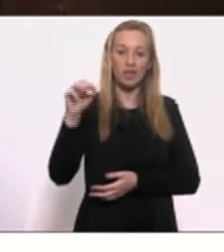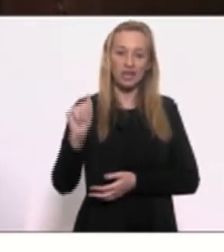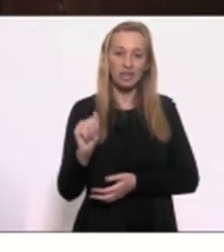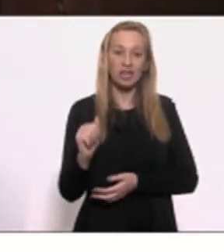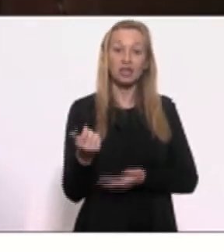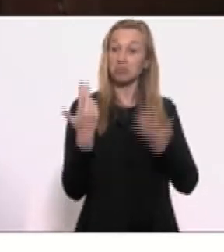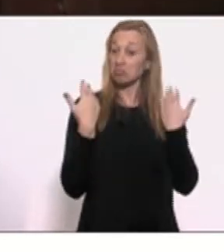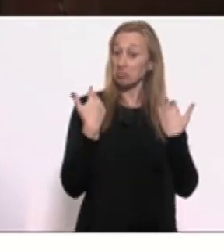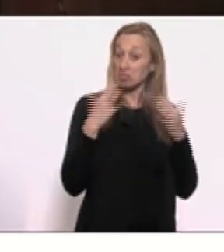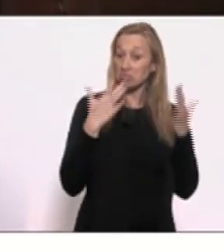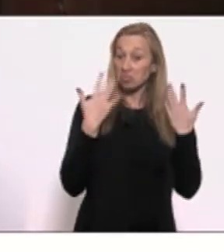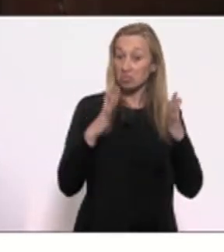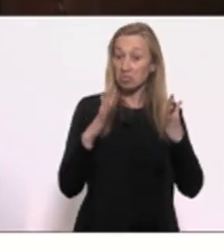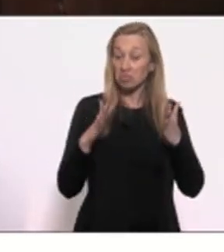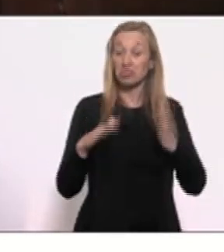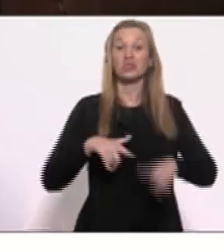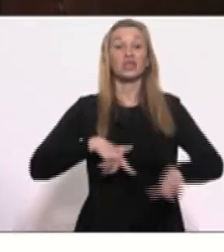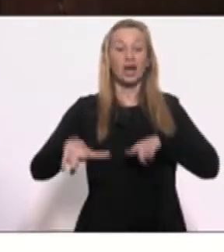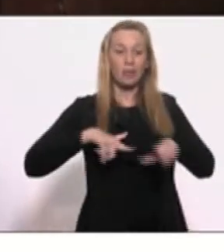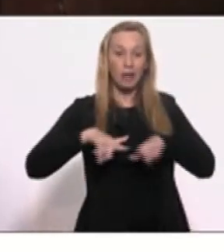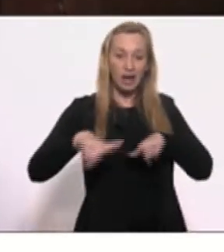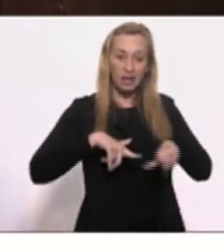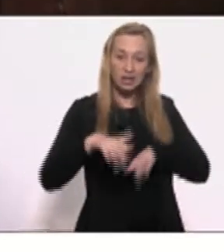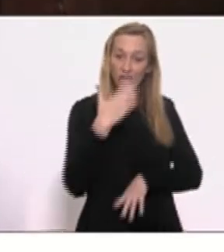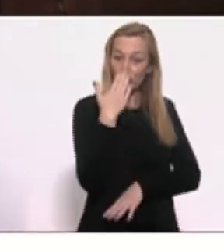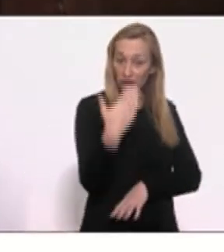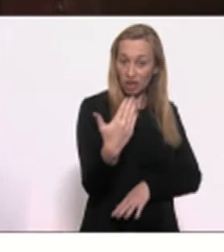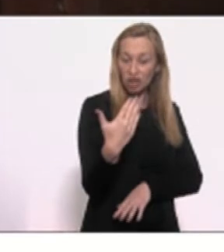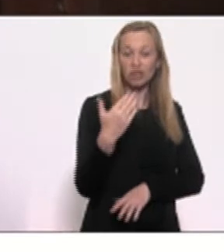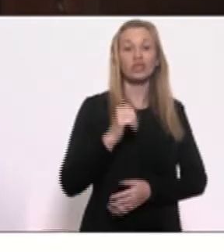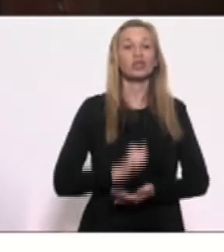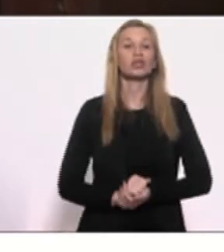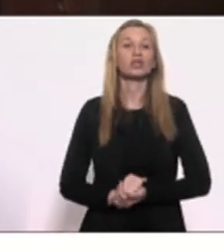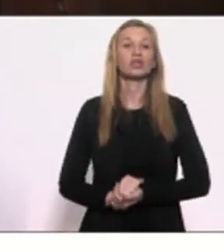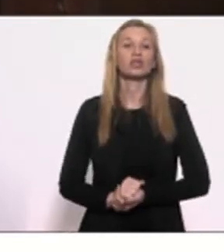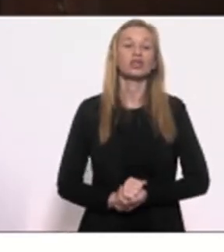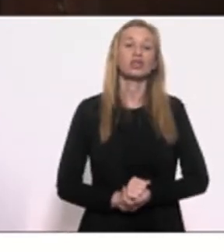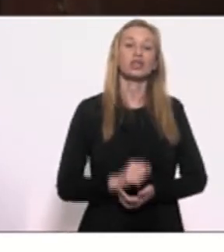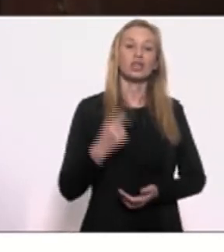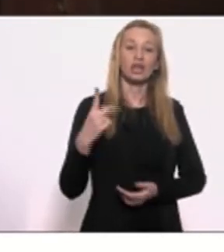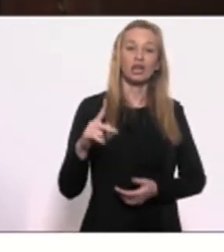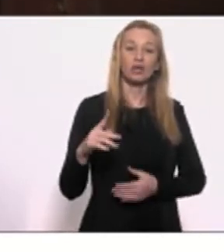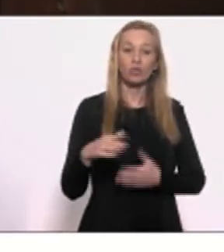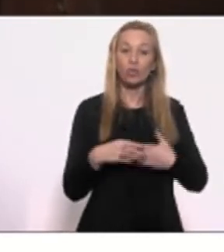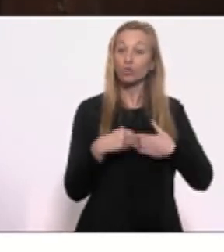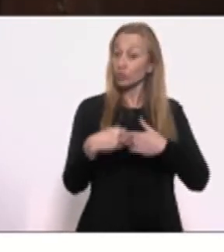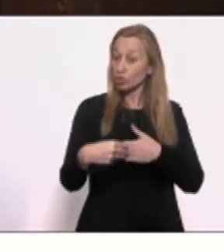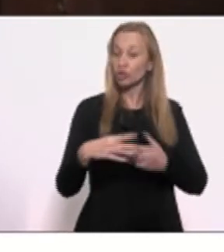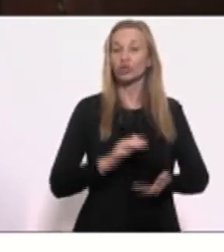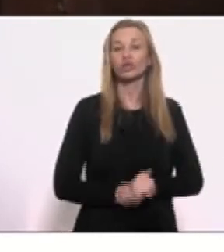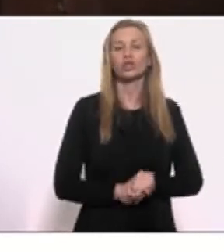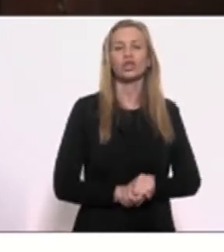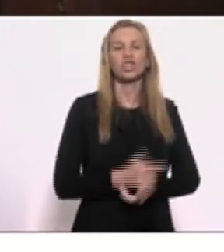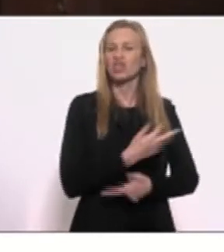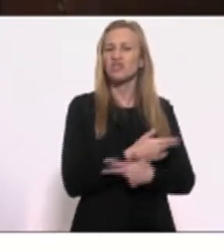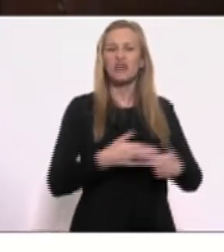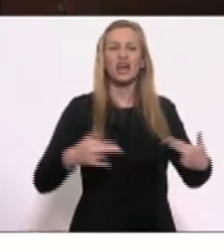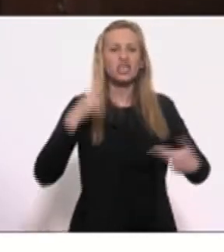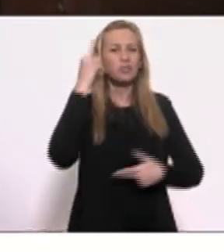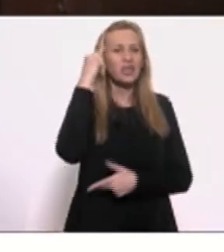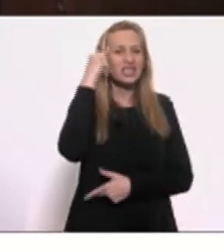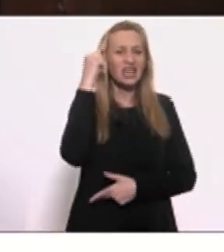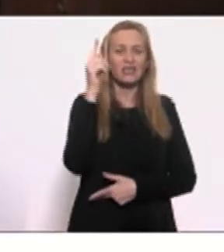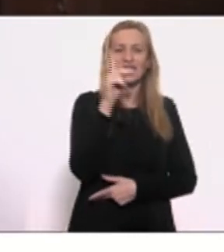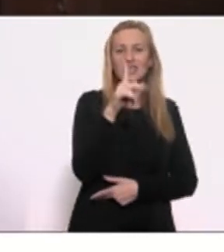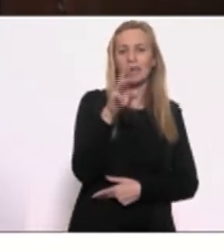na frente da pasta de vitimização que ela comanda. Quando muitos pensavam que essa